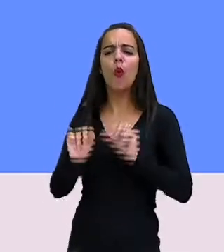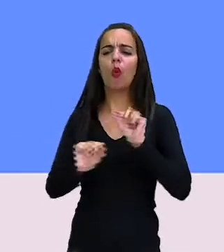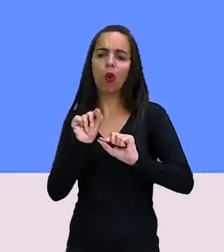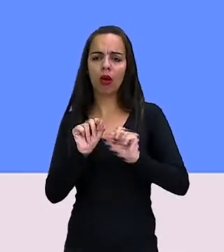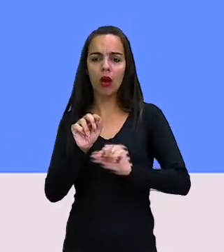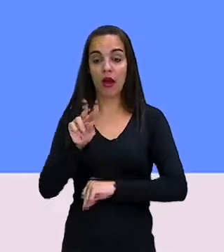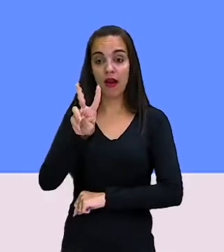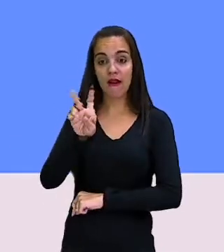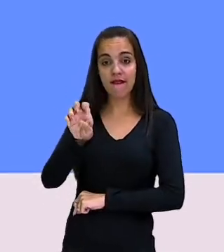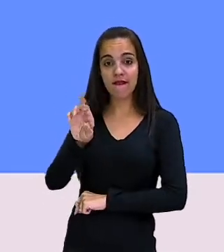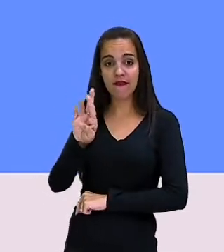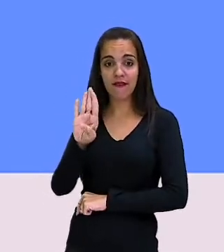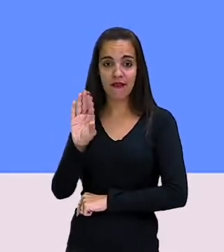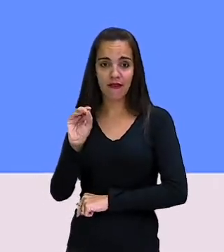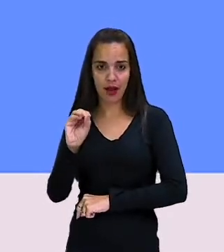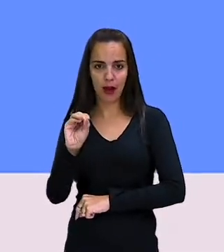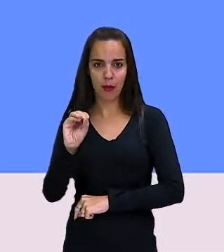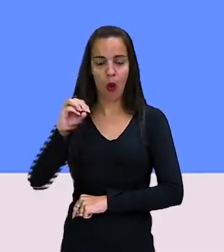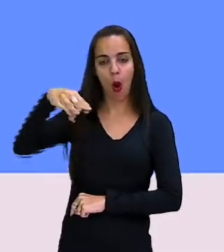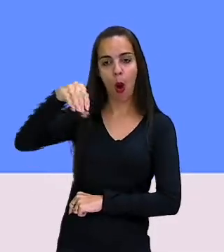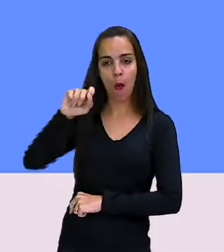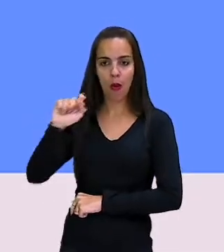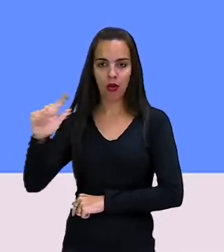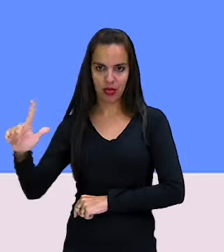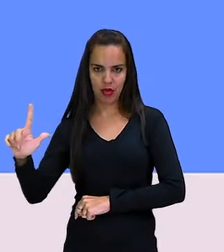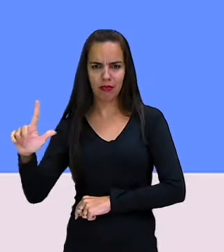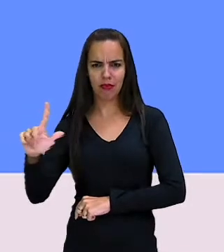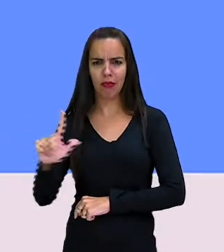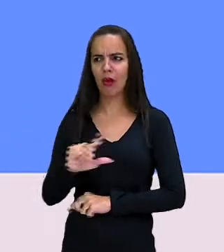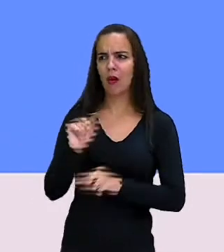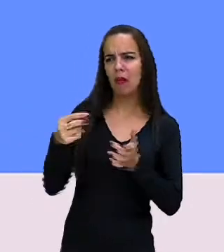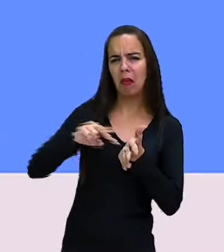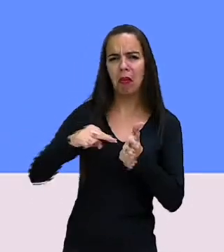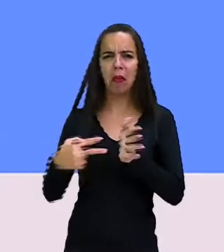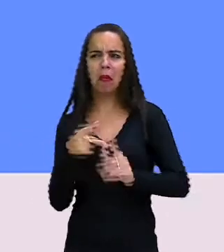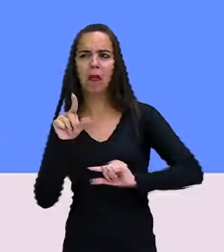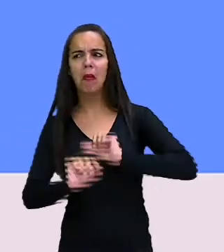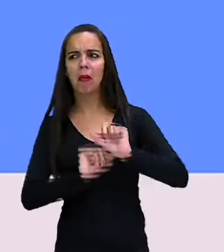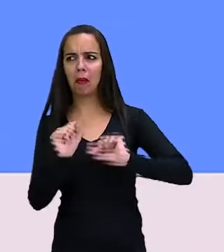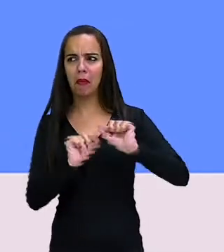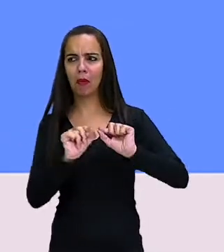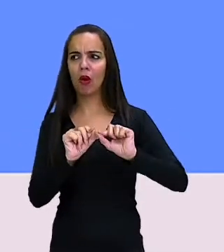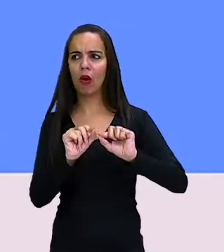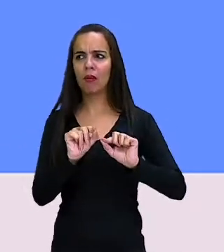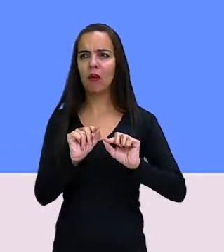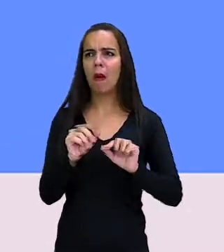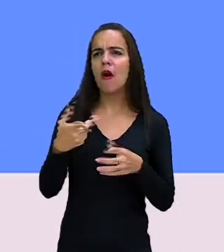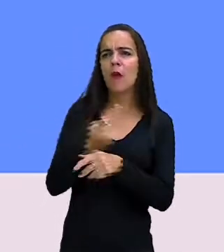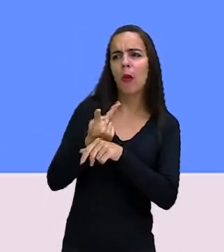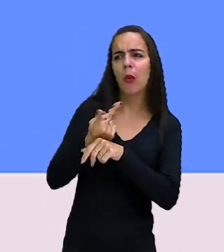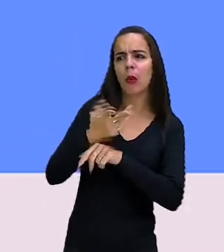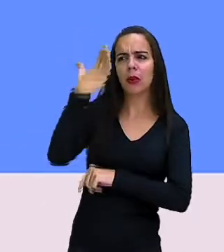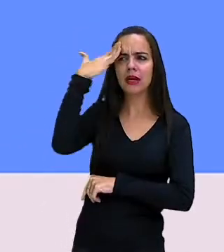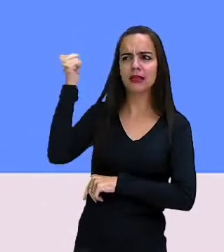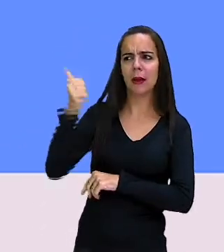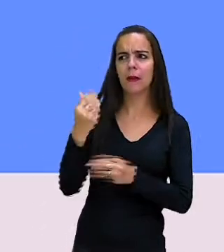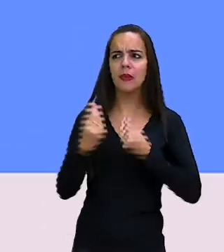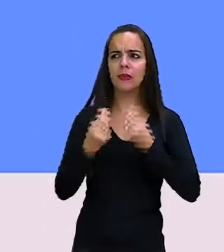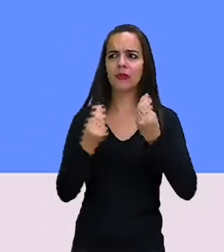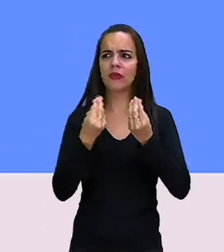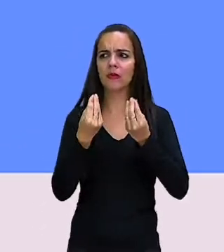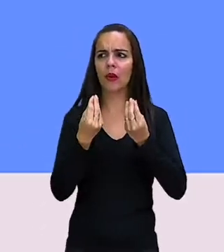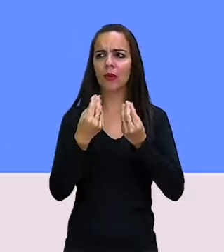should and have to. O que é isso, teacher? Nós vamos saber como é que coloca